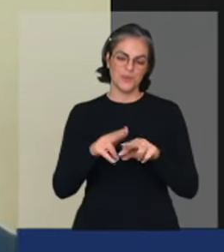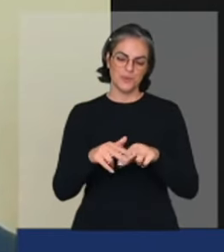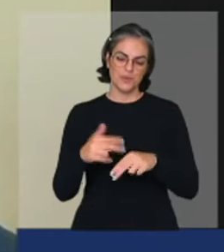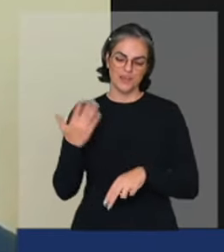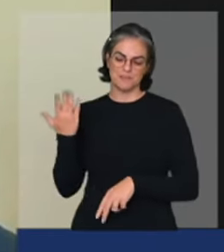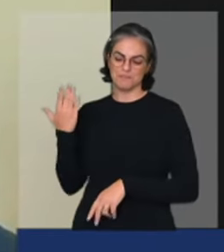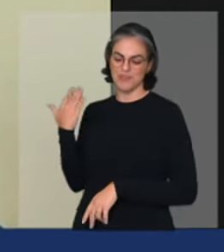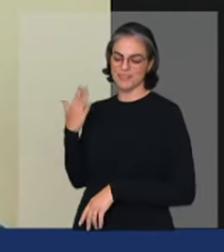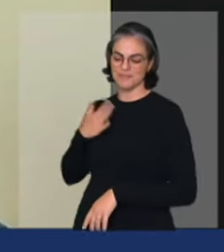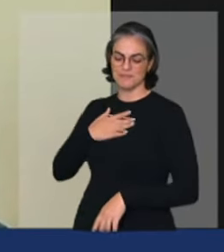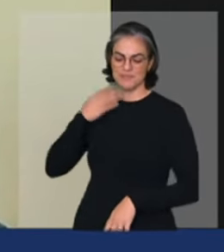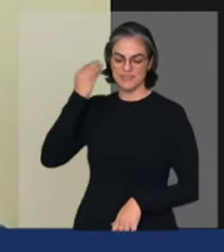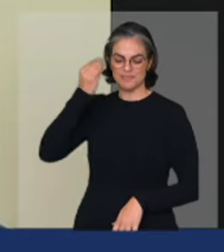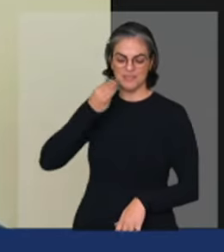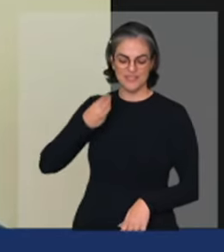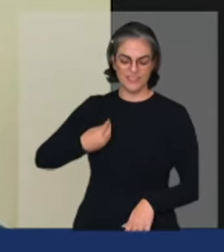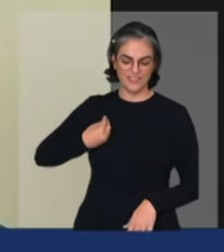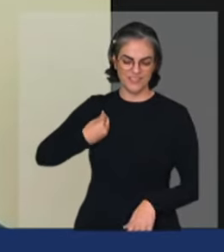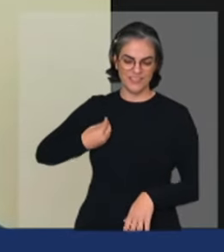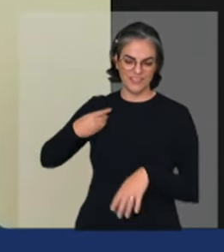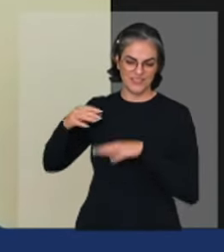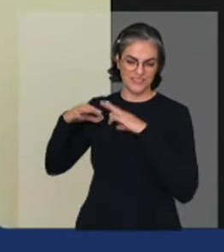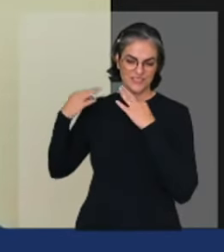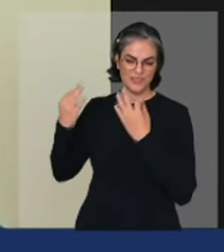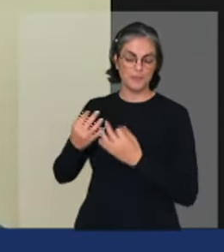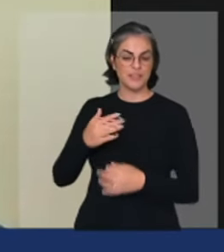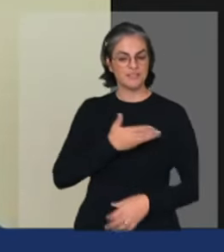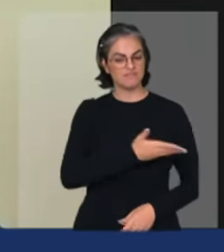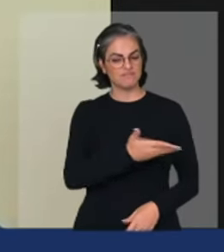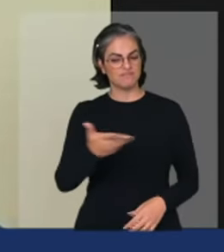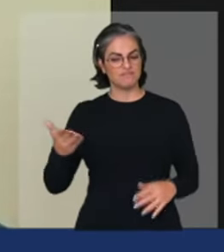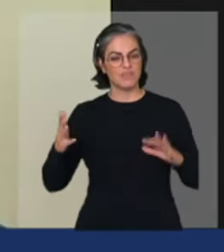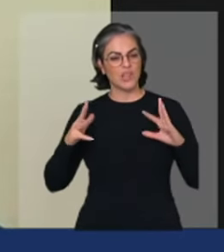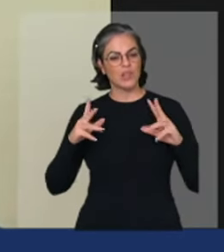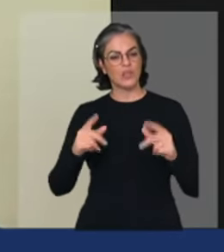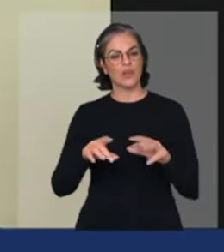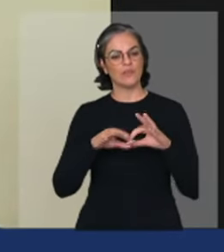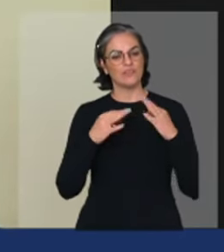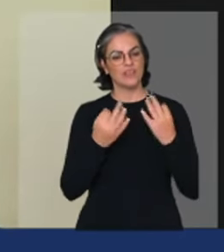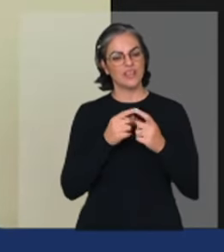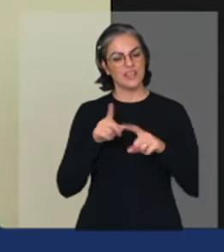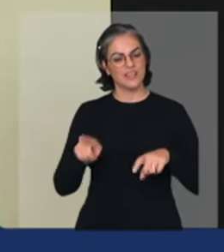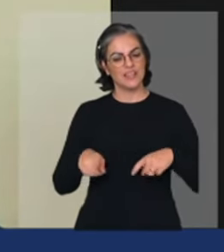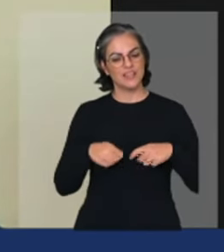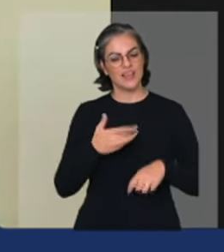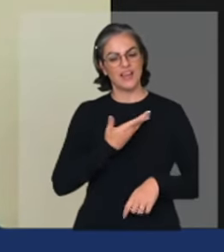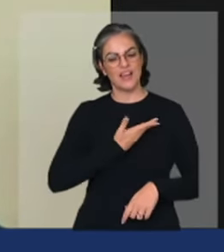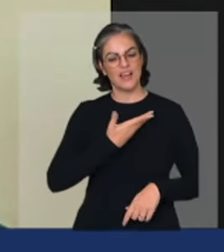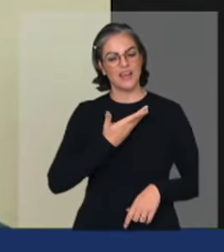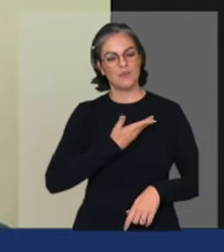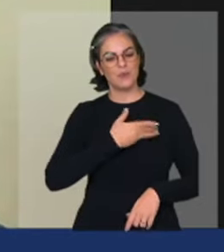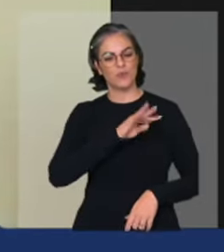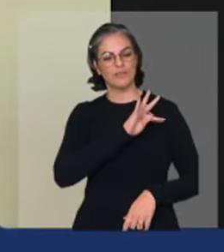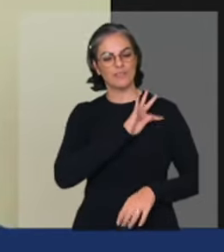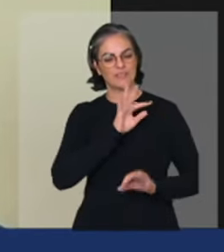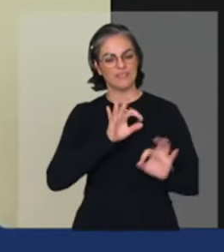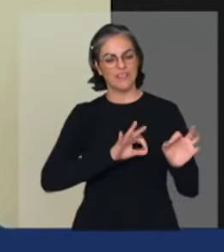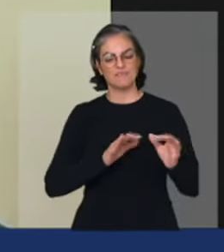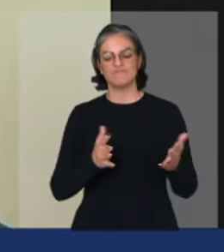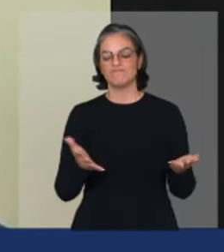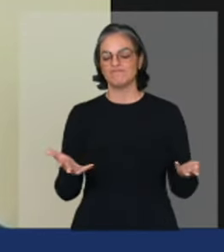a agricultura familiar brasileira todos homens e mulheres do campo meus colegas extensionistas bem presidente